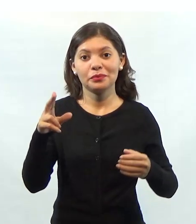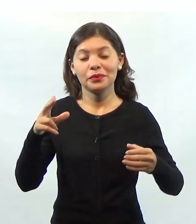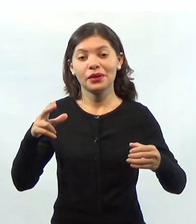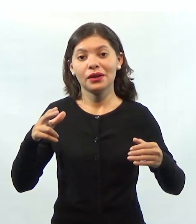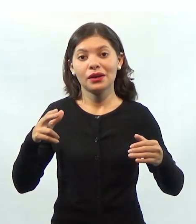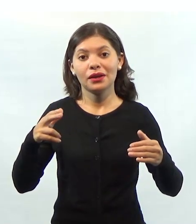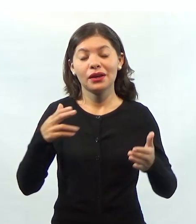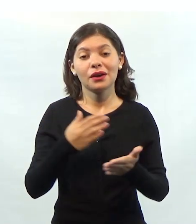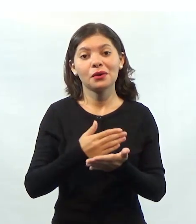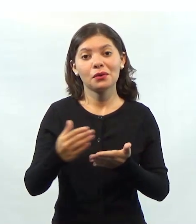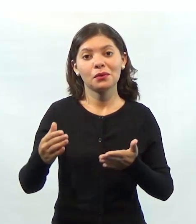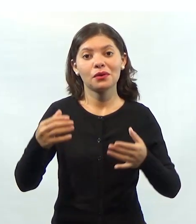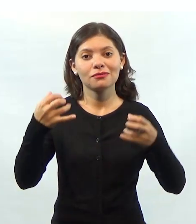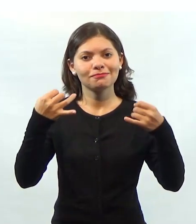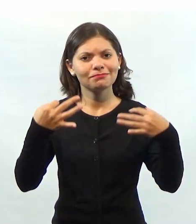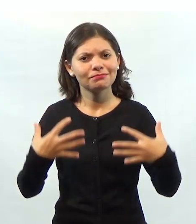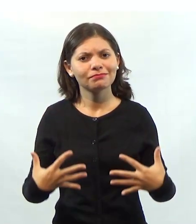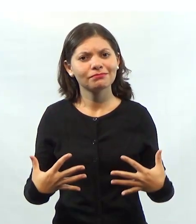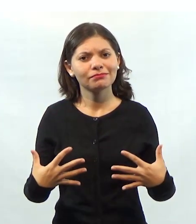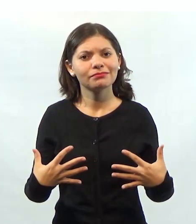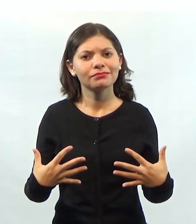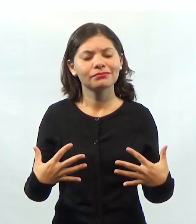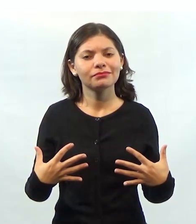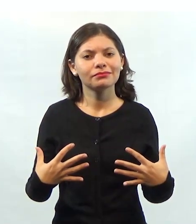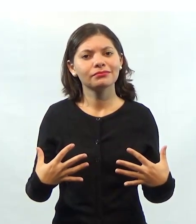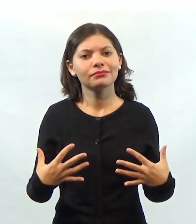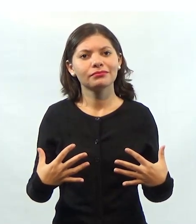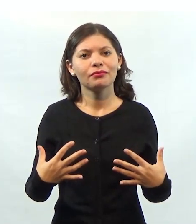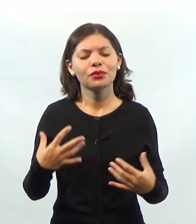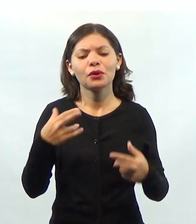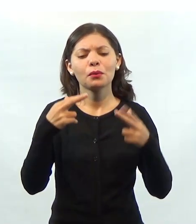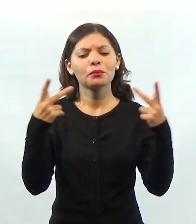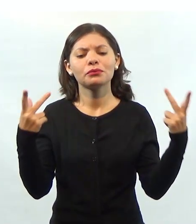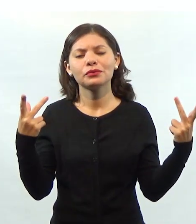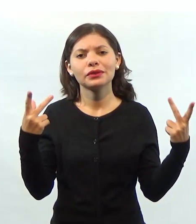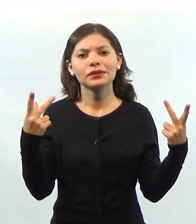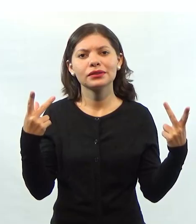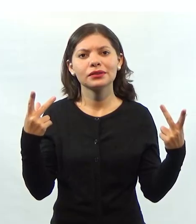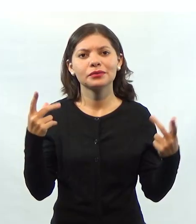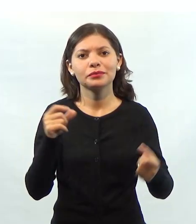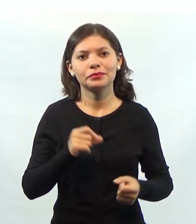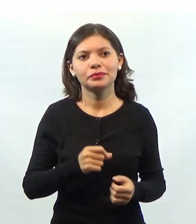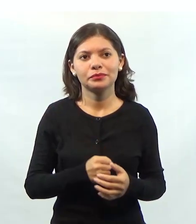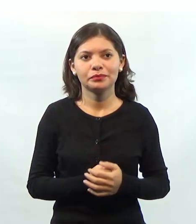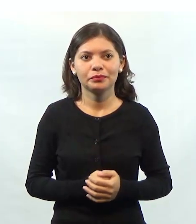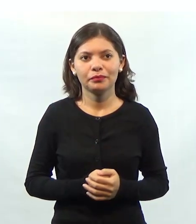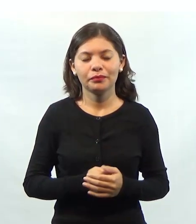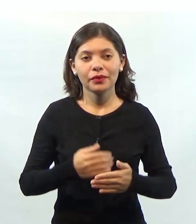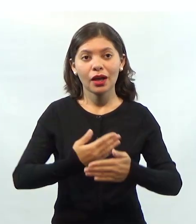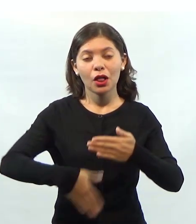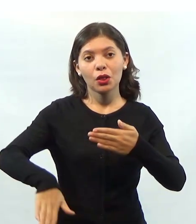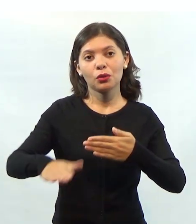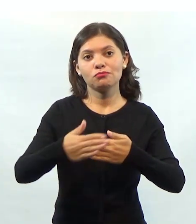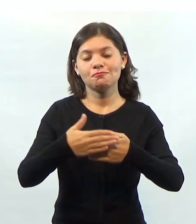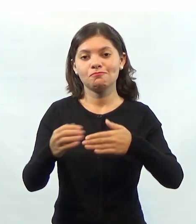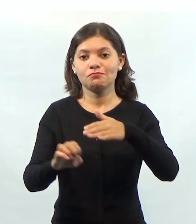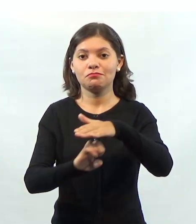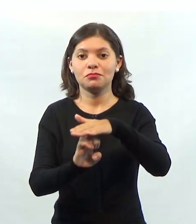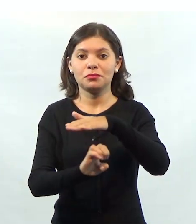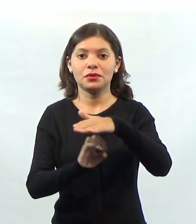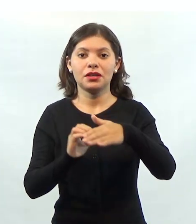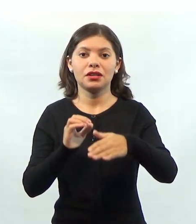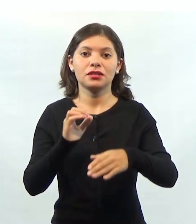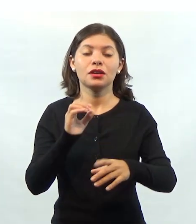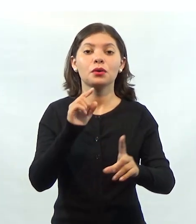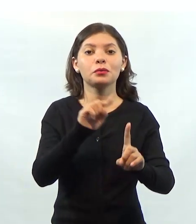qual a diferença entre eficiência e eficácia. O objetivo de toda empresa é